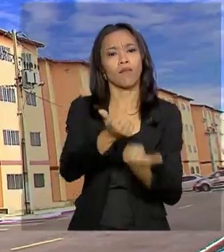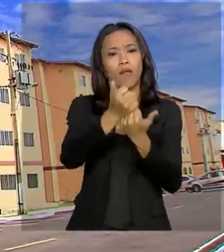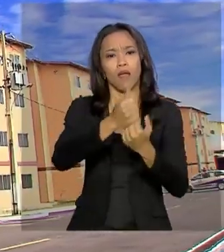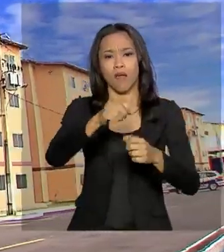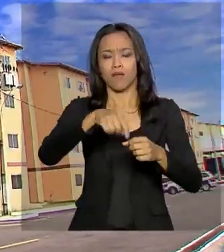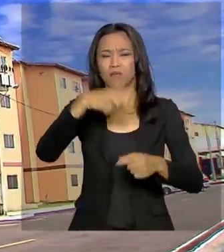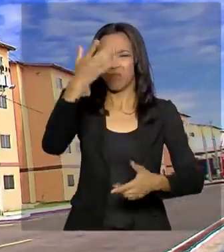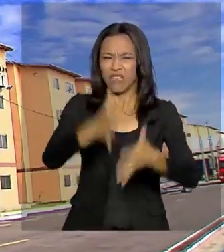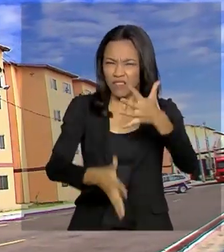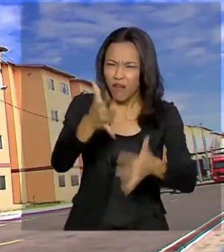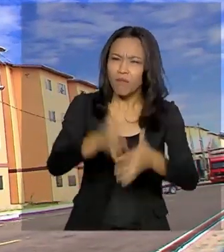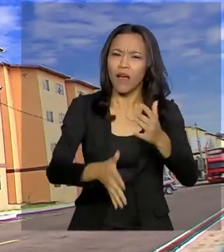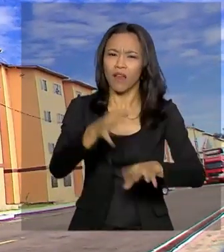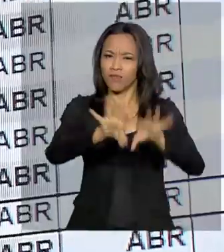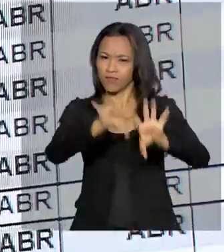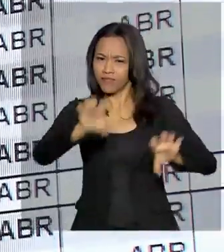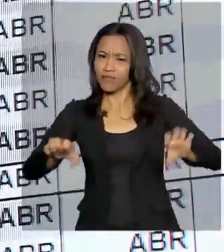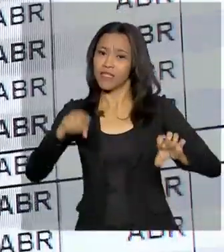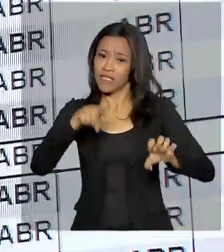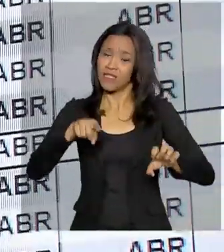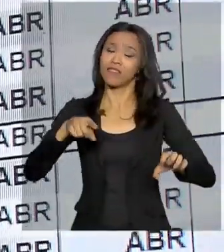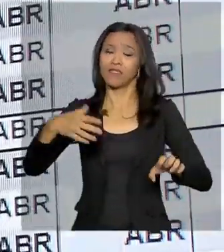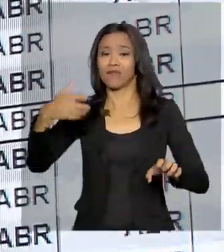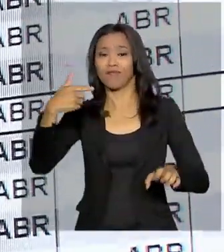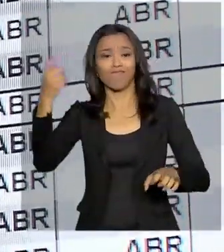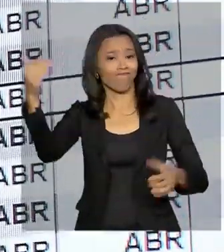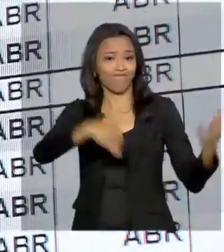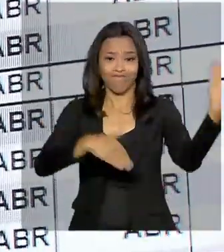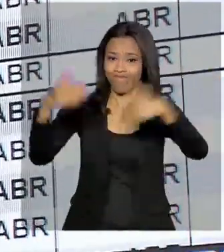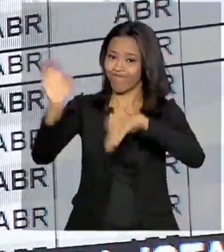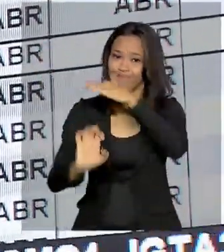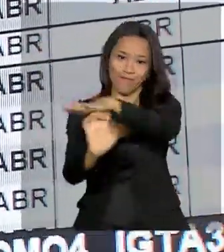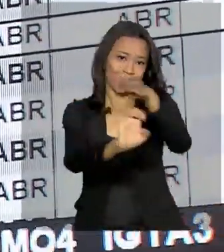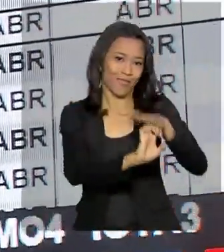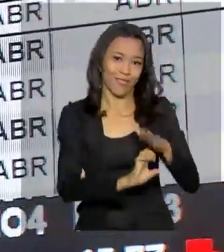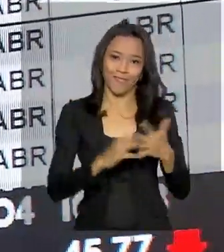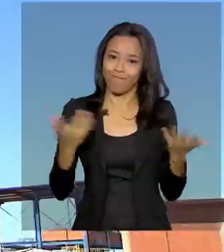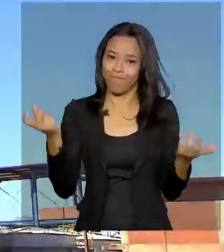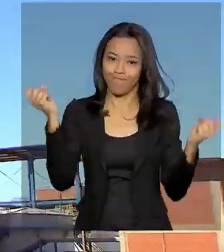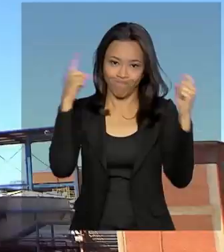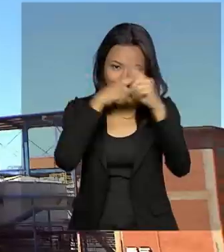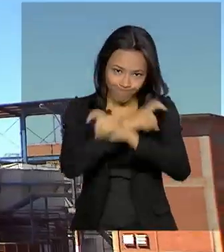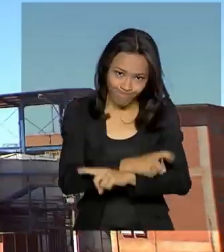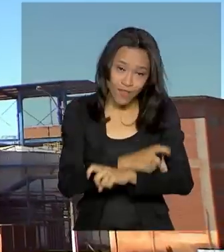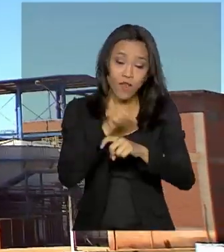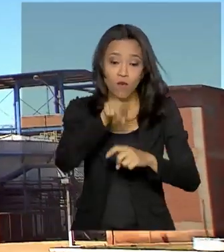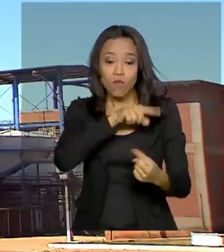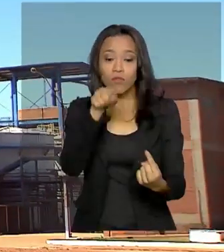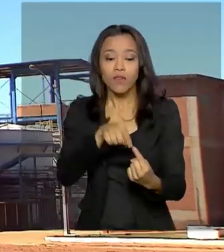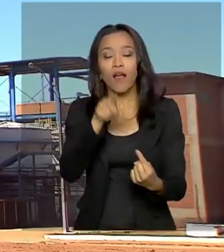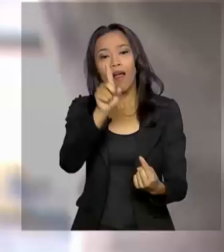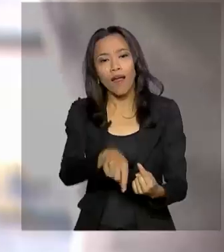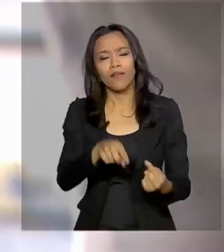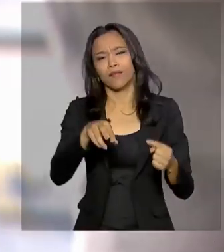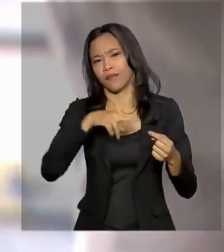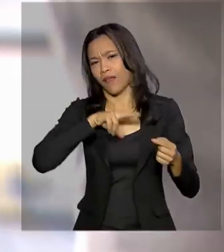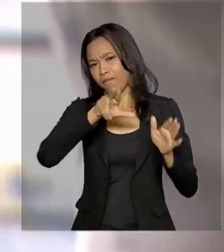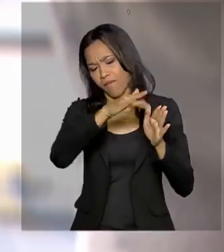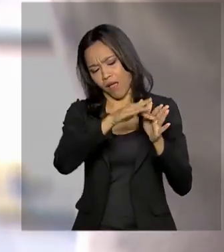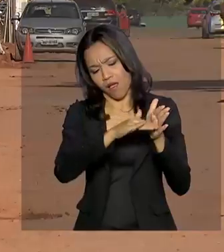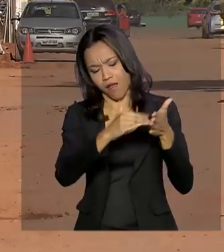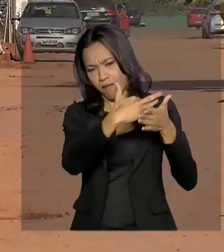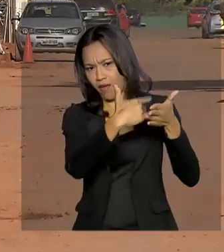que impedem a vinda de investimentos estrangeiros para o país. Ele tem como base uma agenda de ações na área de